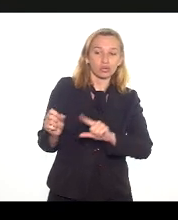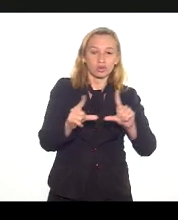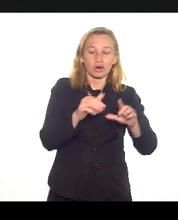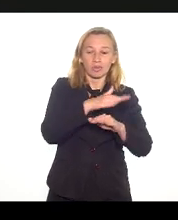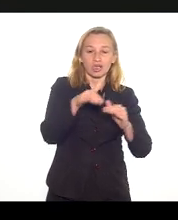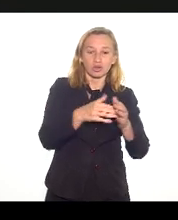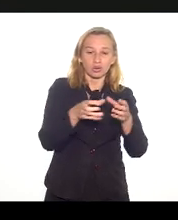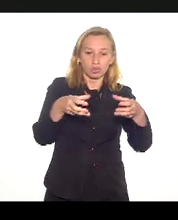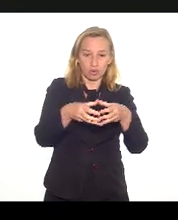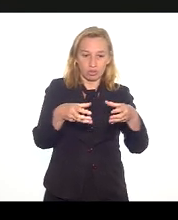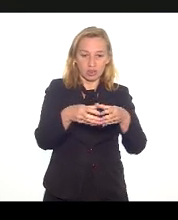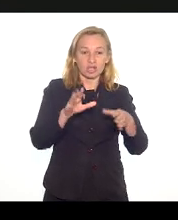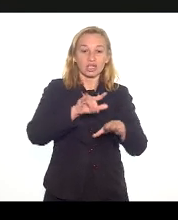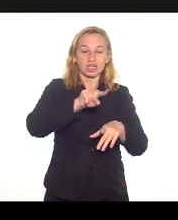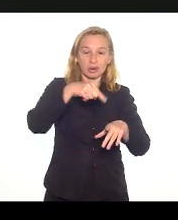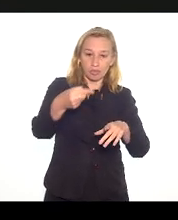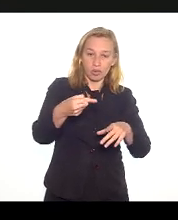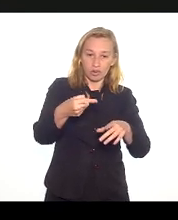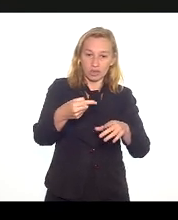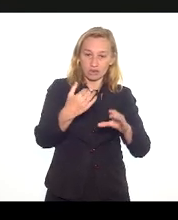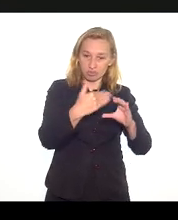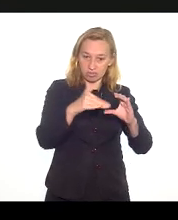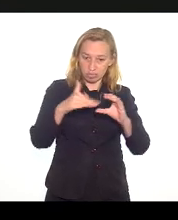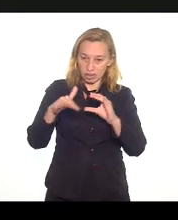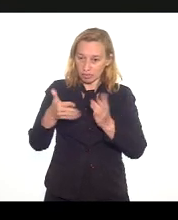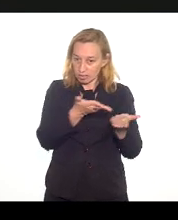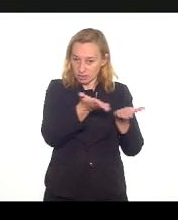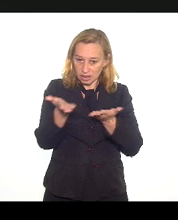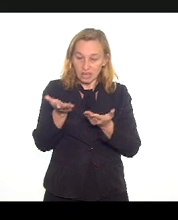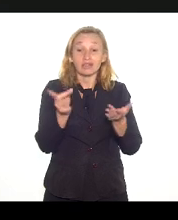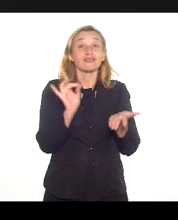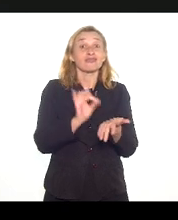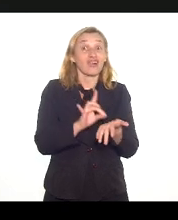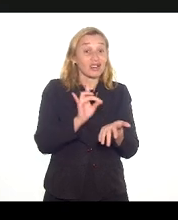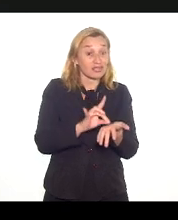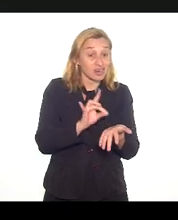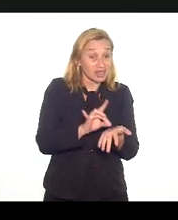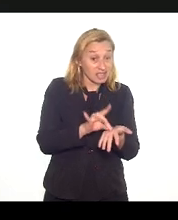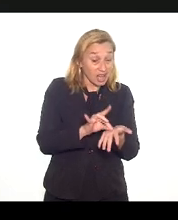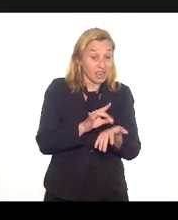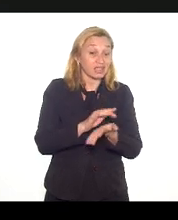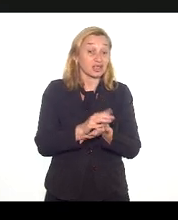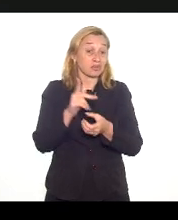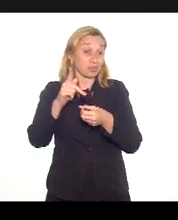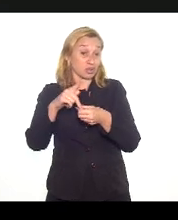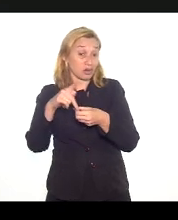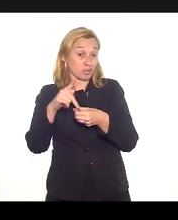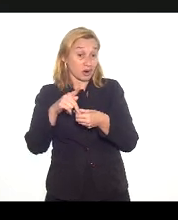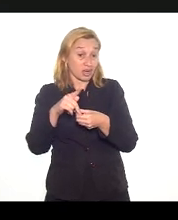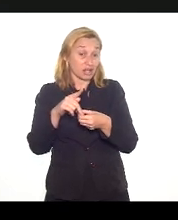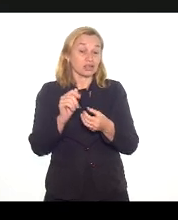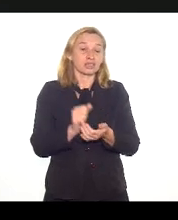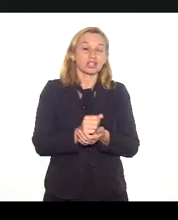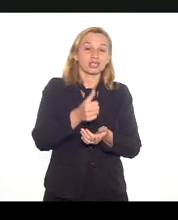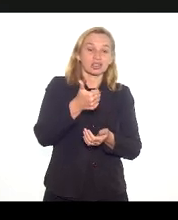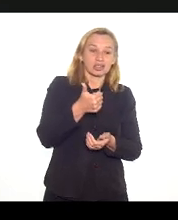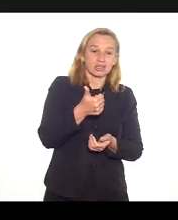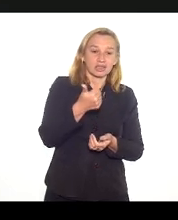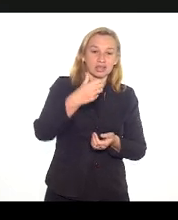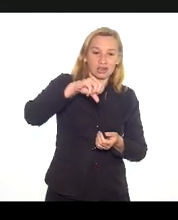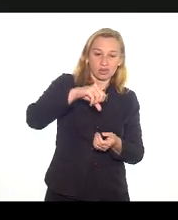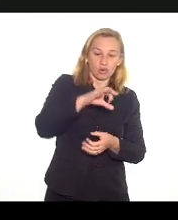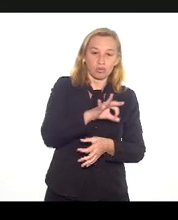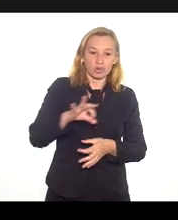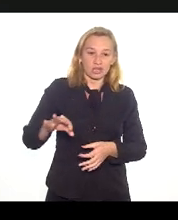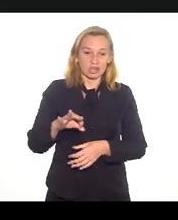comissão e, depois, quem quiser, está disponível para nós. E, na verdade, os fornecedores da Petrobras, só 19% no Estado do Rio de Janeiro.